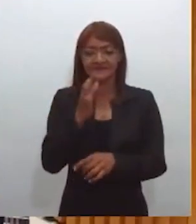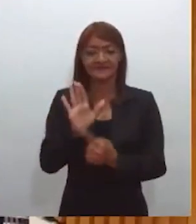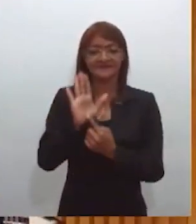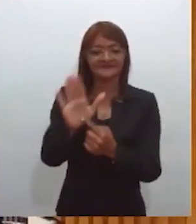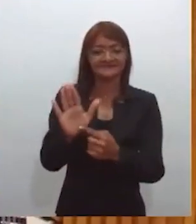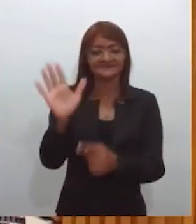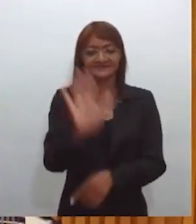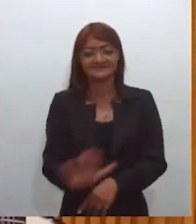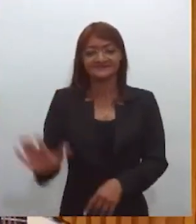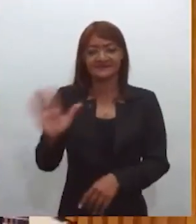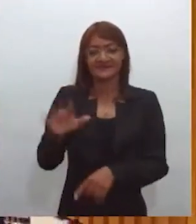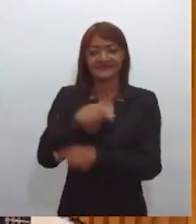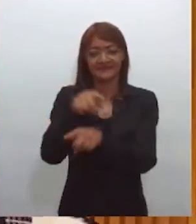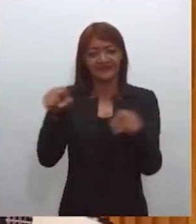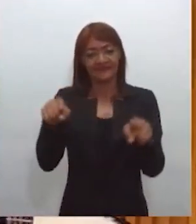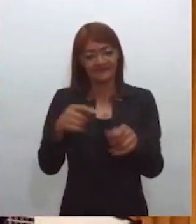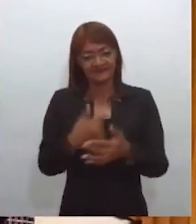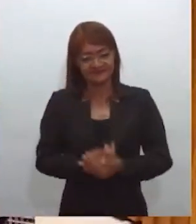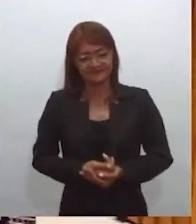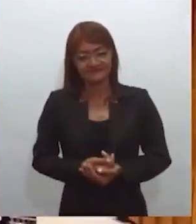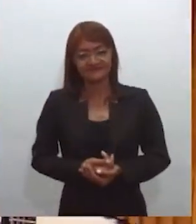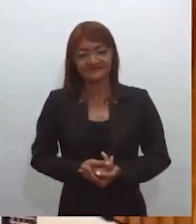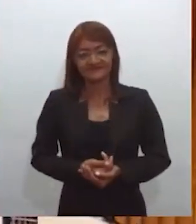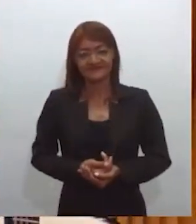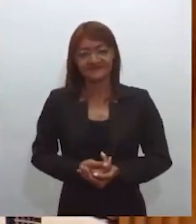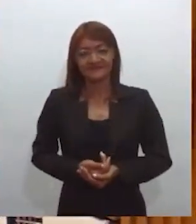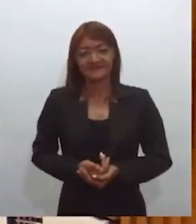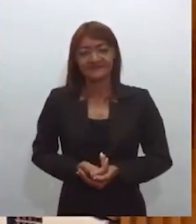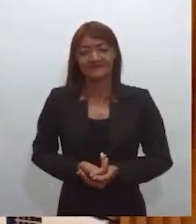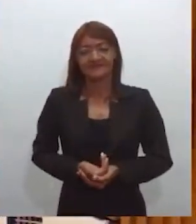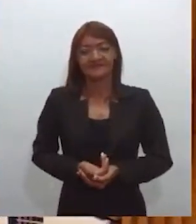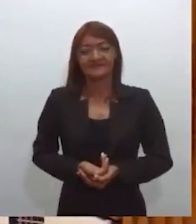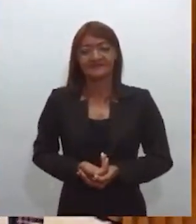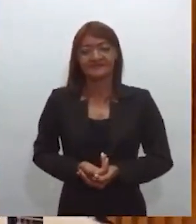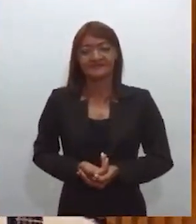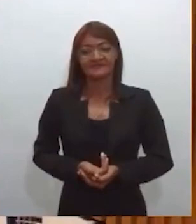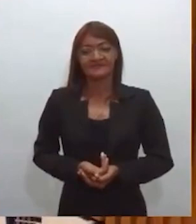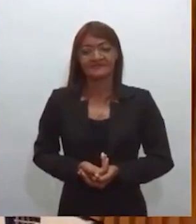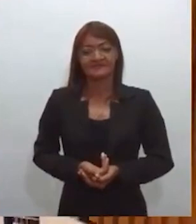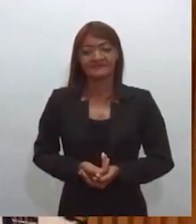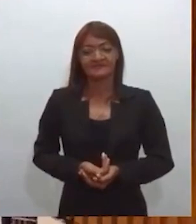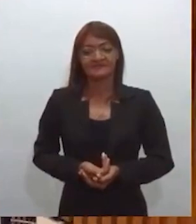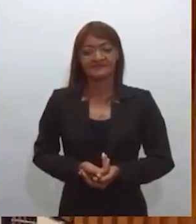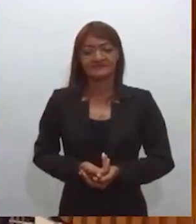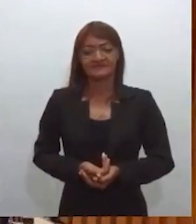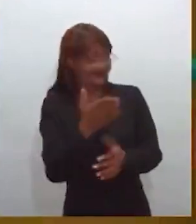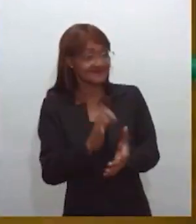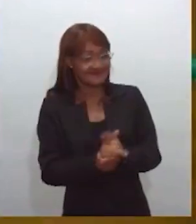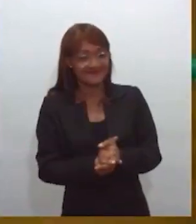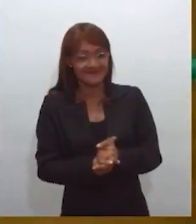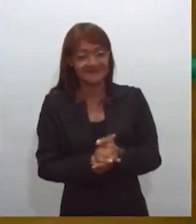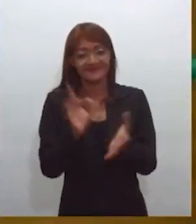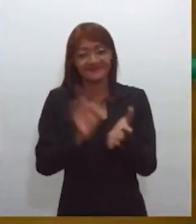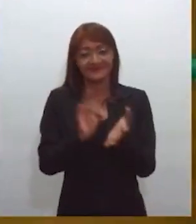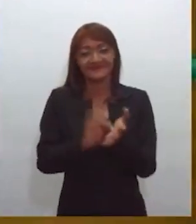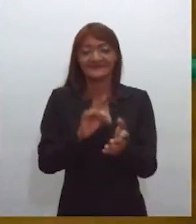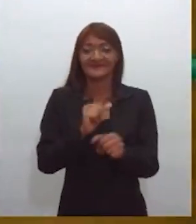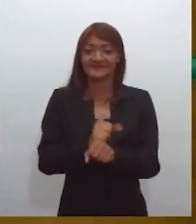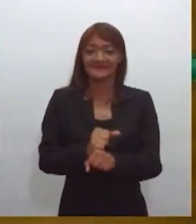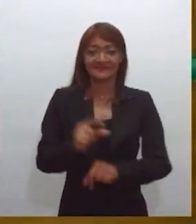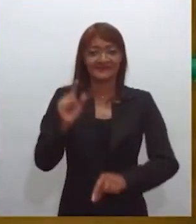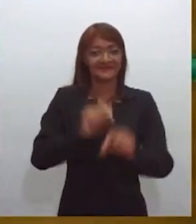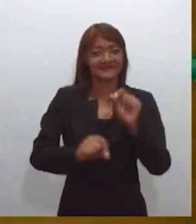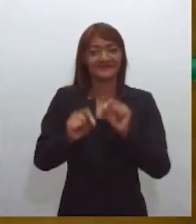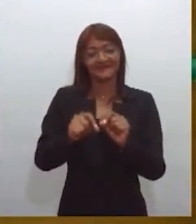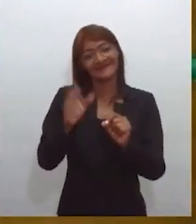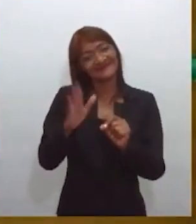casa. E a gente pode falar, né? Mereceu. É, mereceu sim. E detalhe, Valquíria, é que o Lito, nesse dia, nesse evento, ele